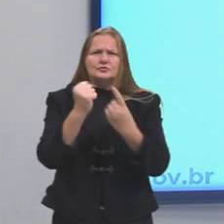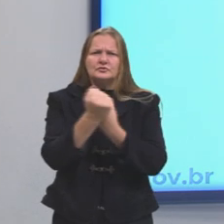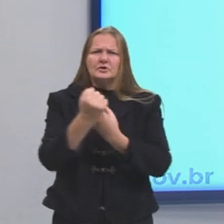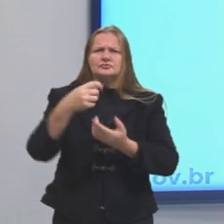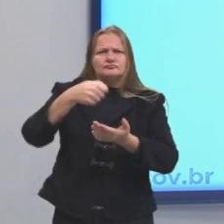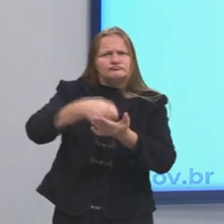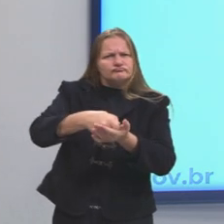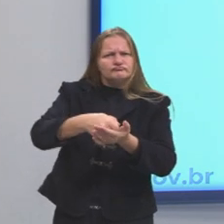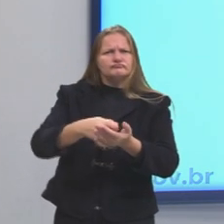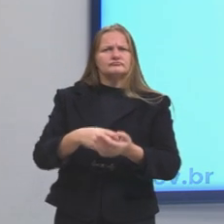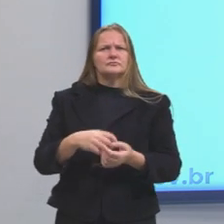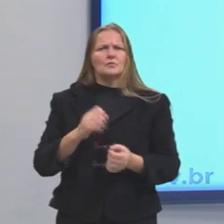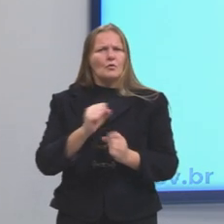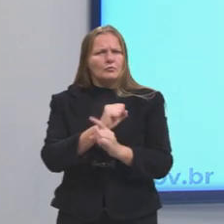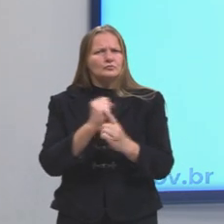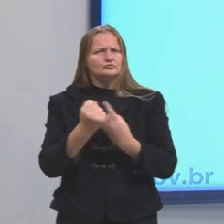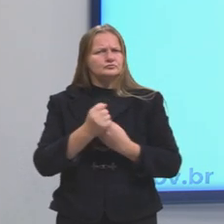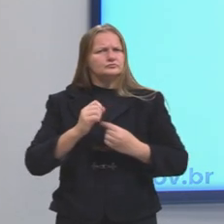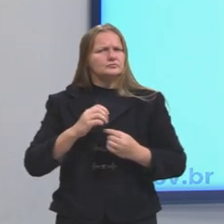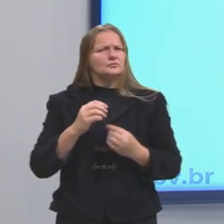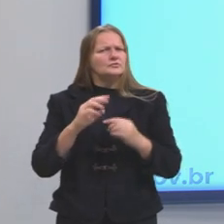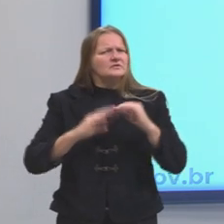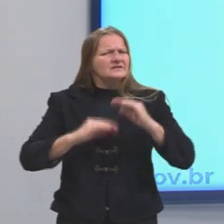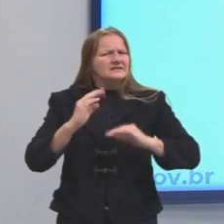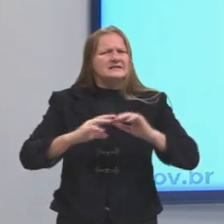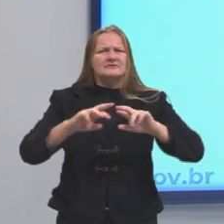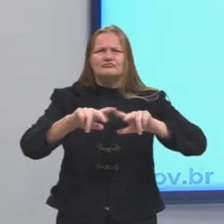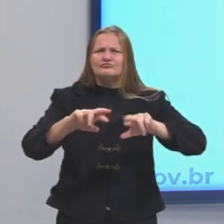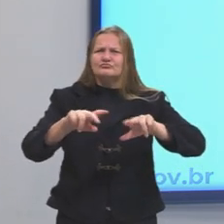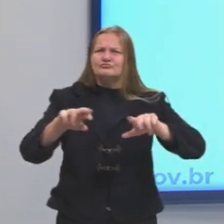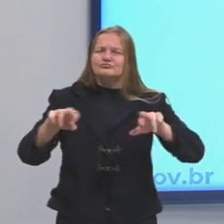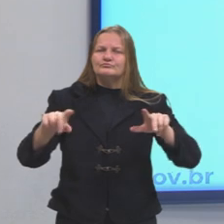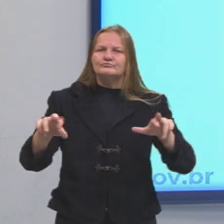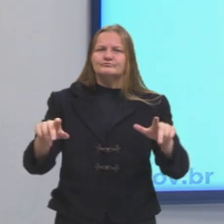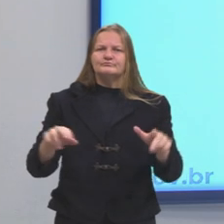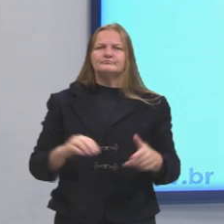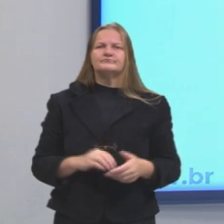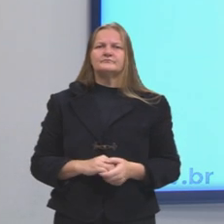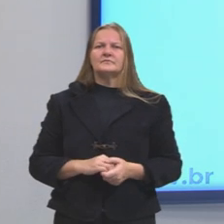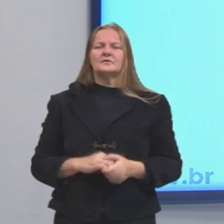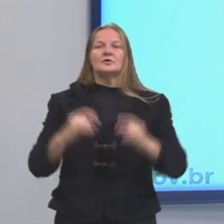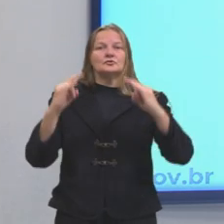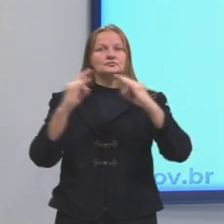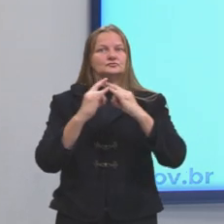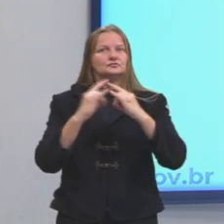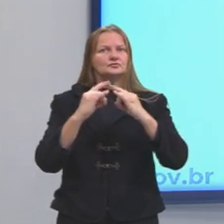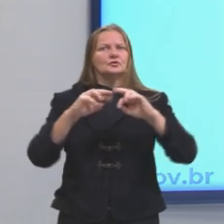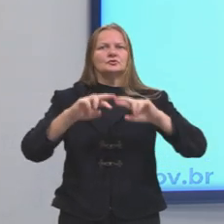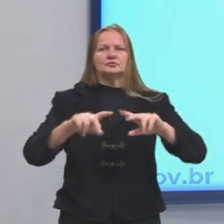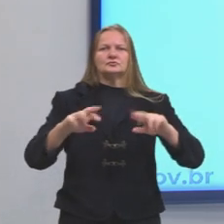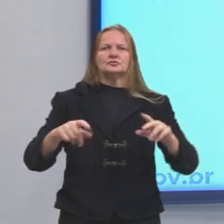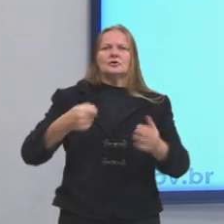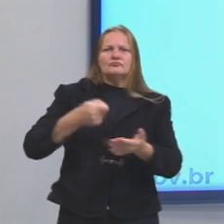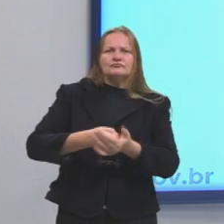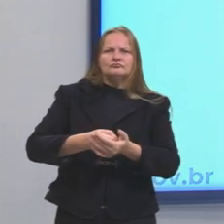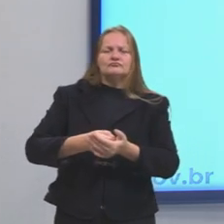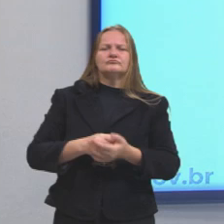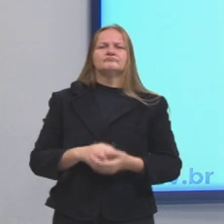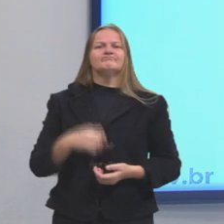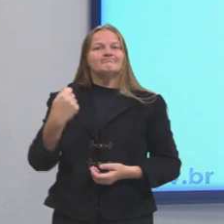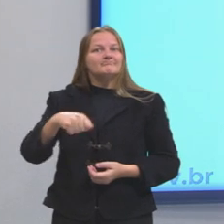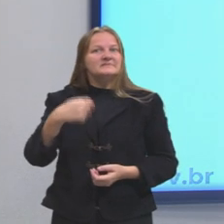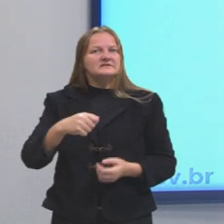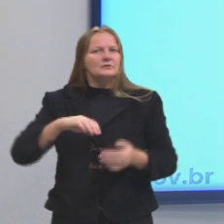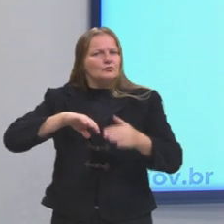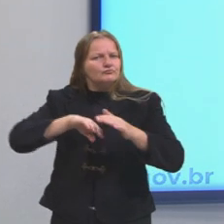vai nos cobrar ao nascermos, nós já temos uma série, né, de instituições que vão nos cobrar, que nós precisamos nos